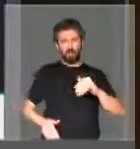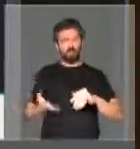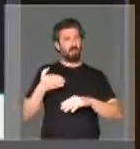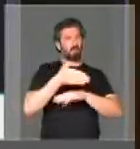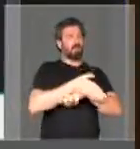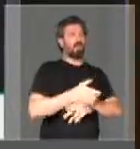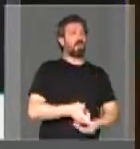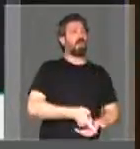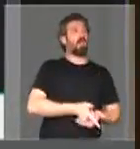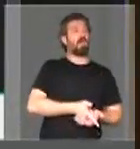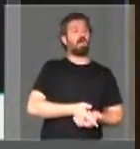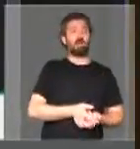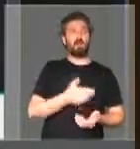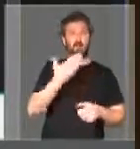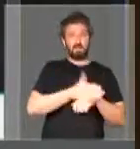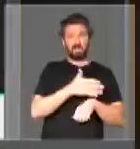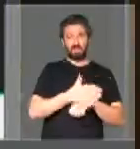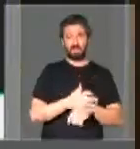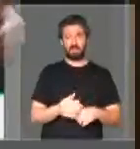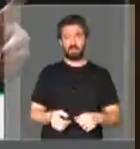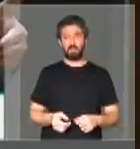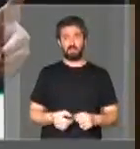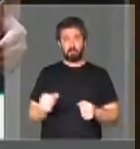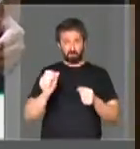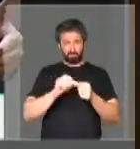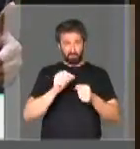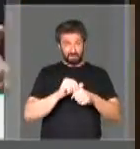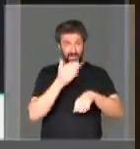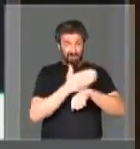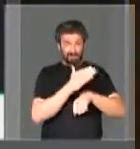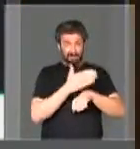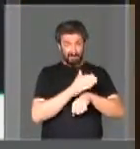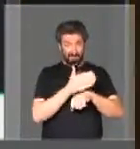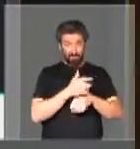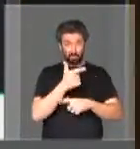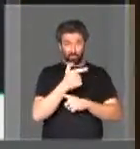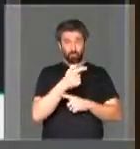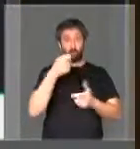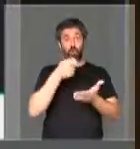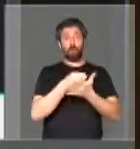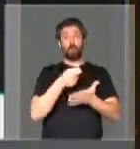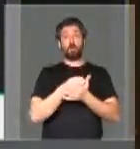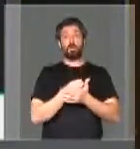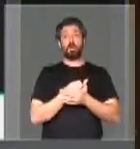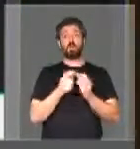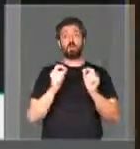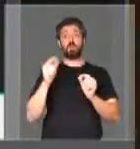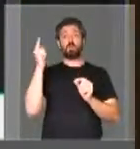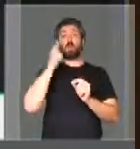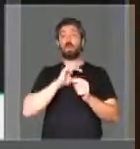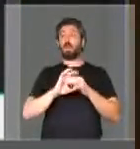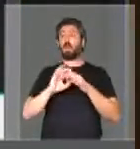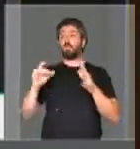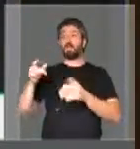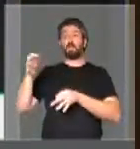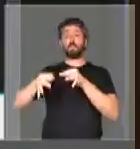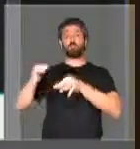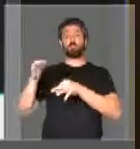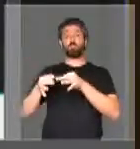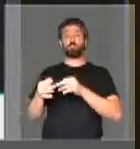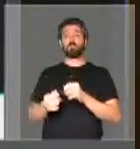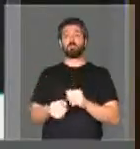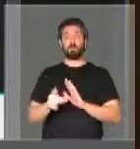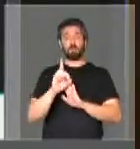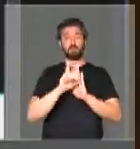anos que até agora para praticarem tiro desportivo eram obrigadas a conseguir uma autorização judicial.